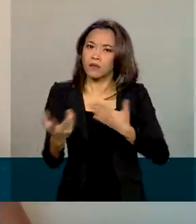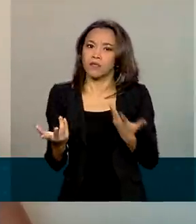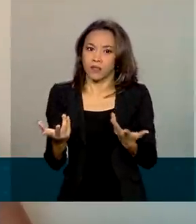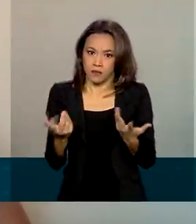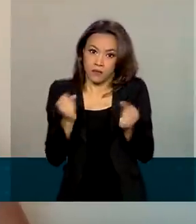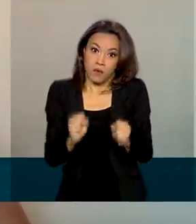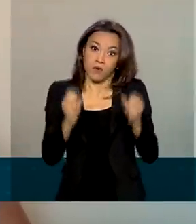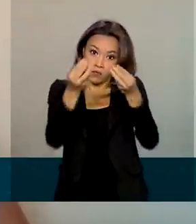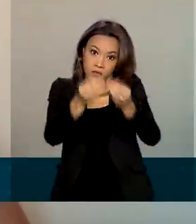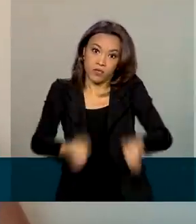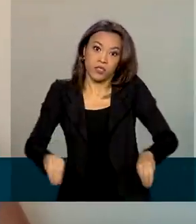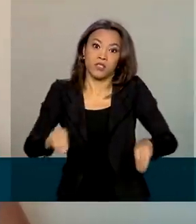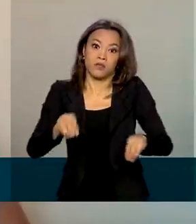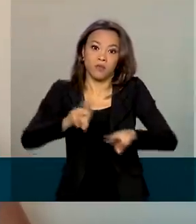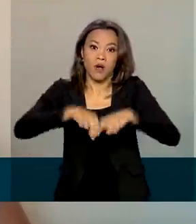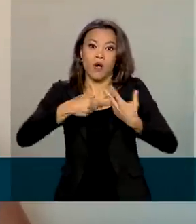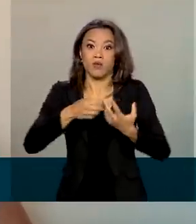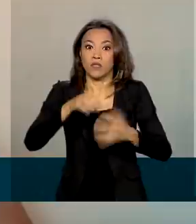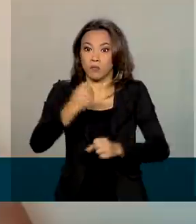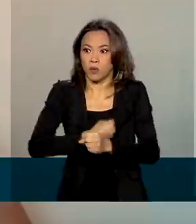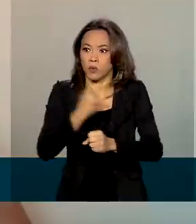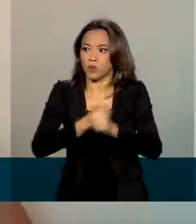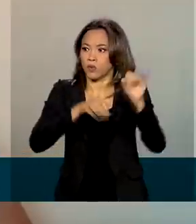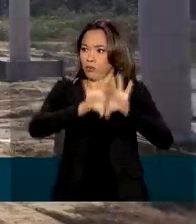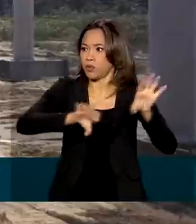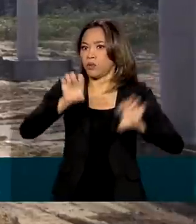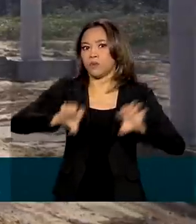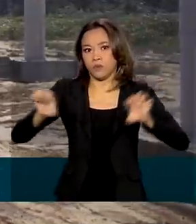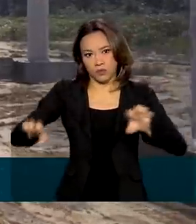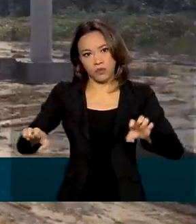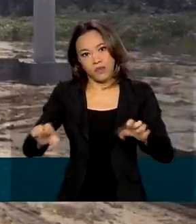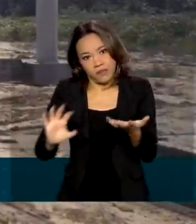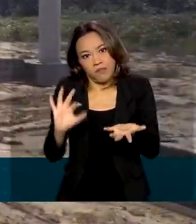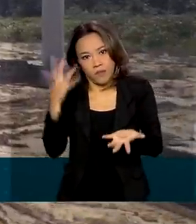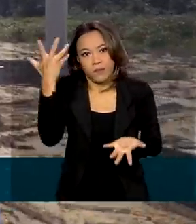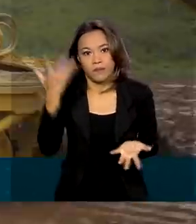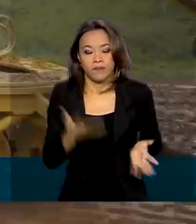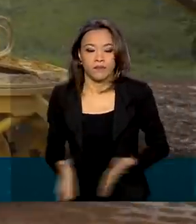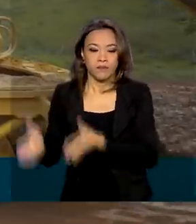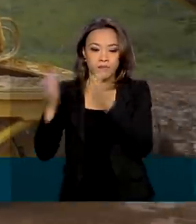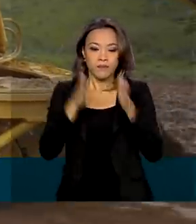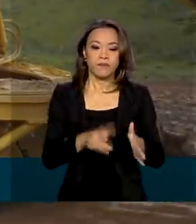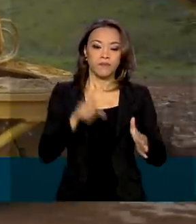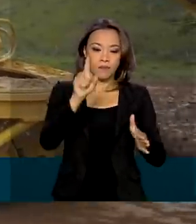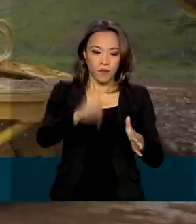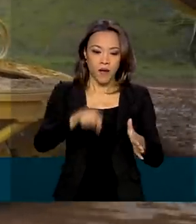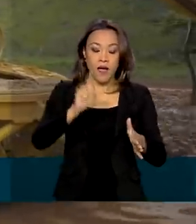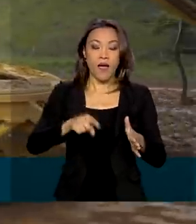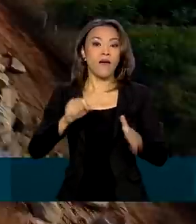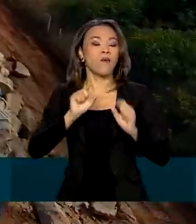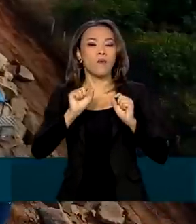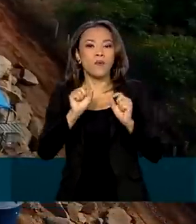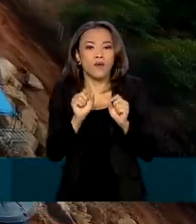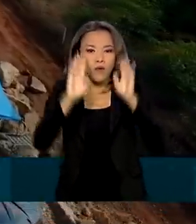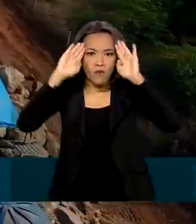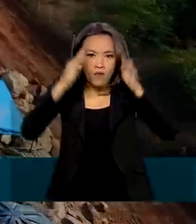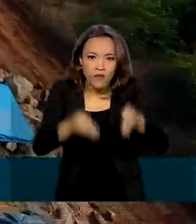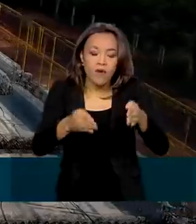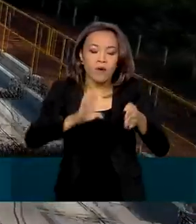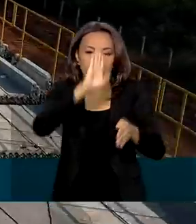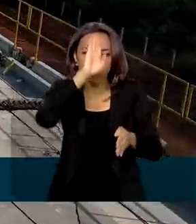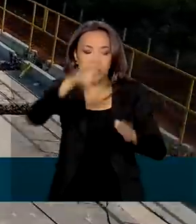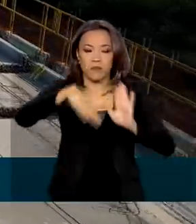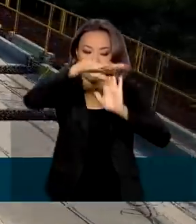de uma obra infraestrutural de grande porte naturalmente traz. Por ser uma das prioridades do Programa de Parcerias de